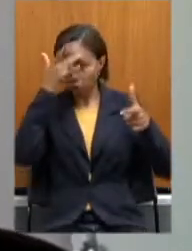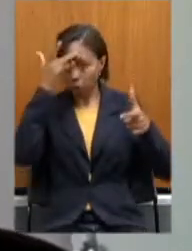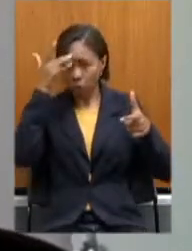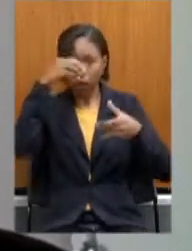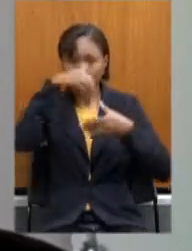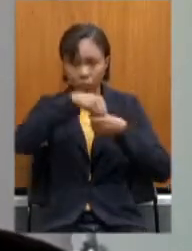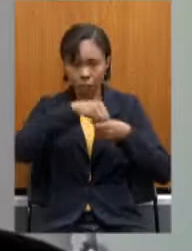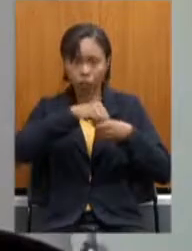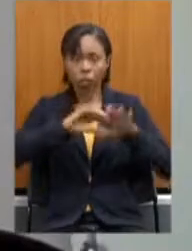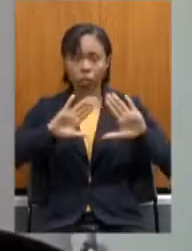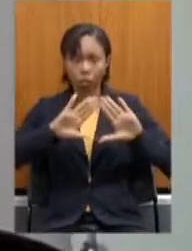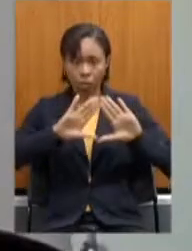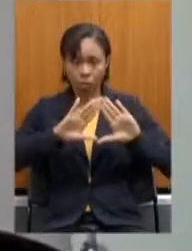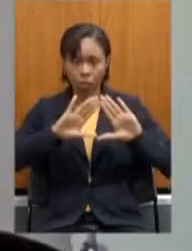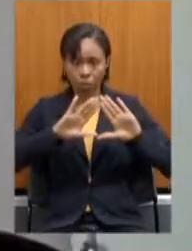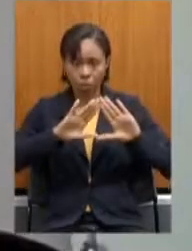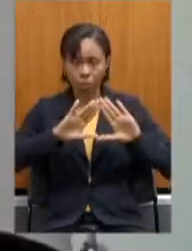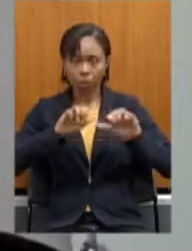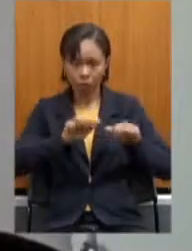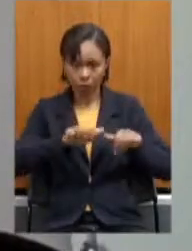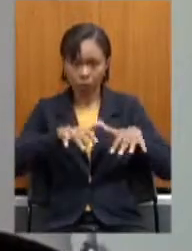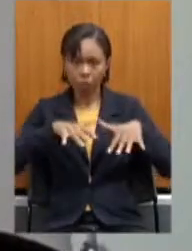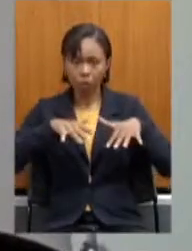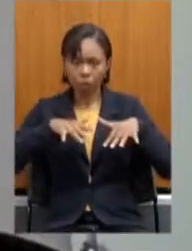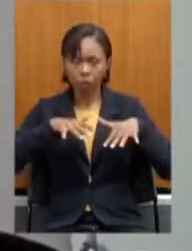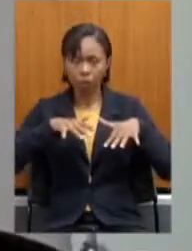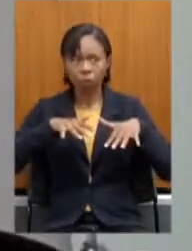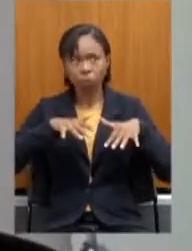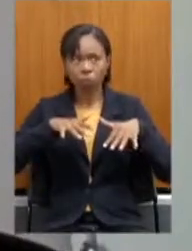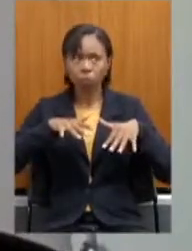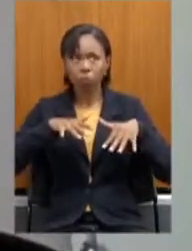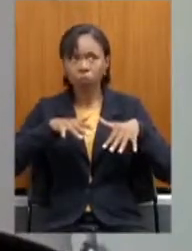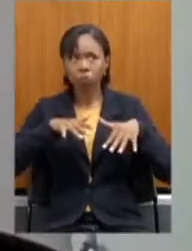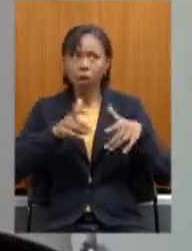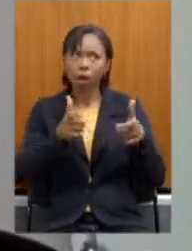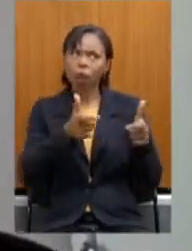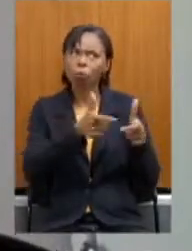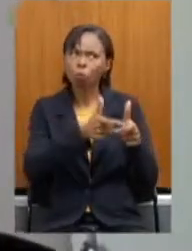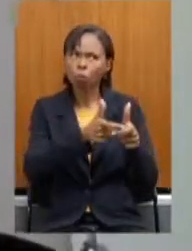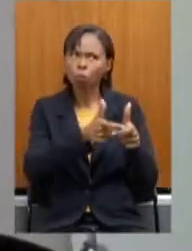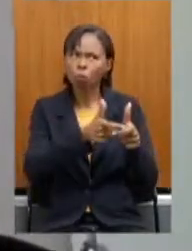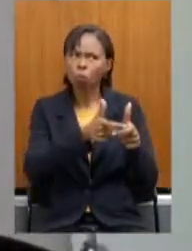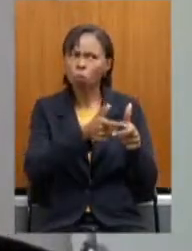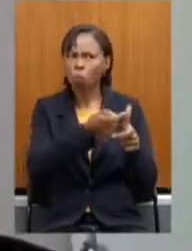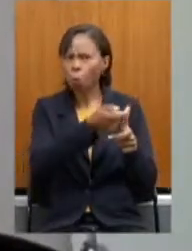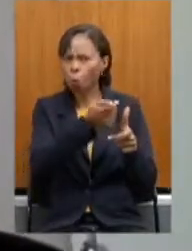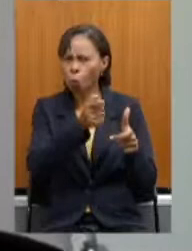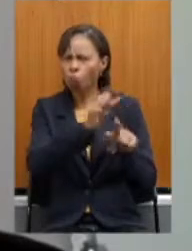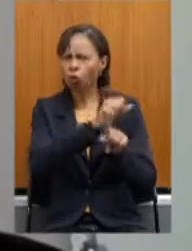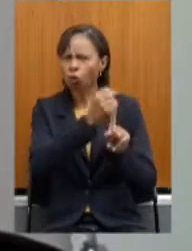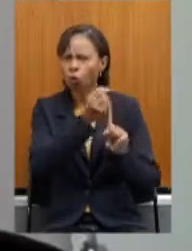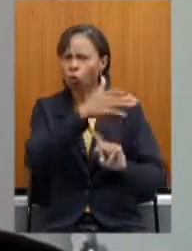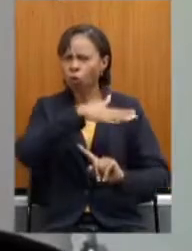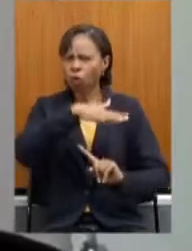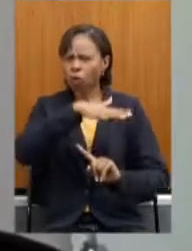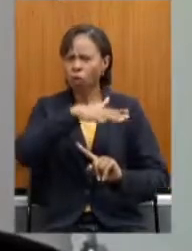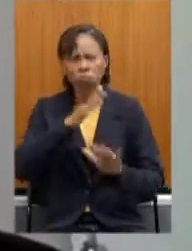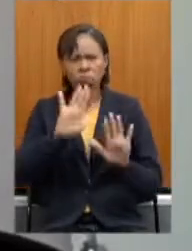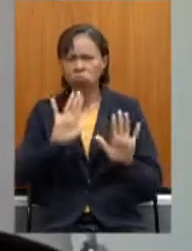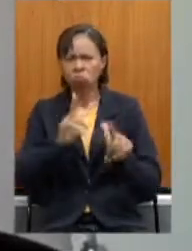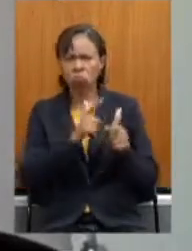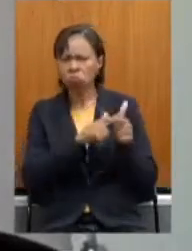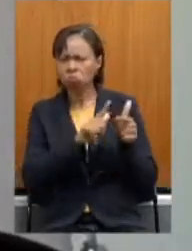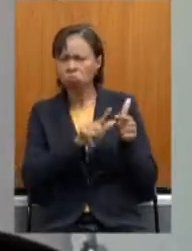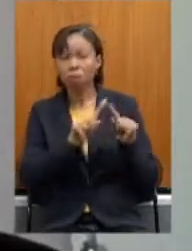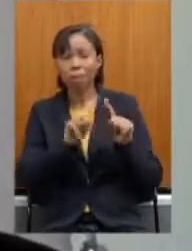para grande parte, para uma parte diminuta da população, isso não é problema, mas num país desigual sabemos